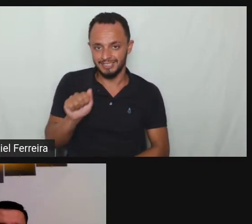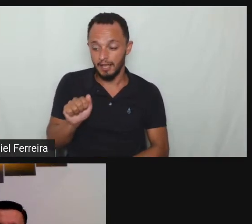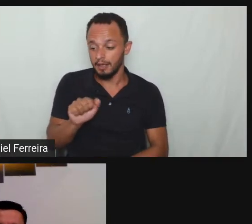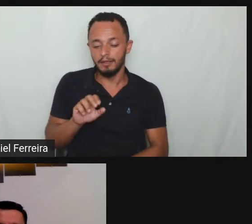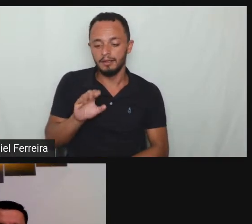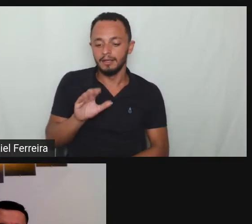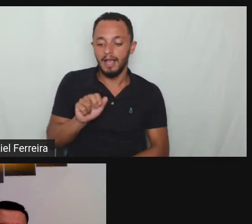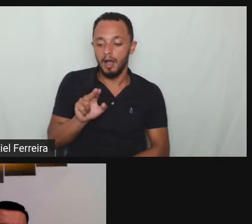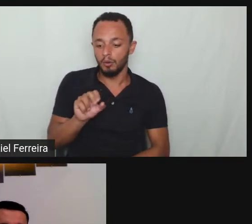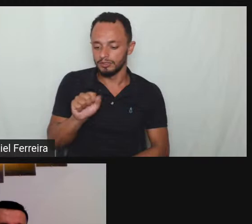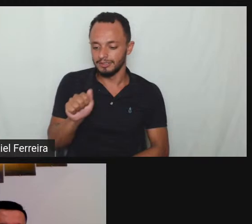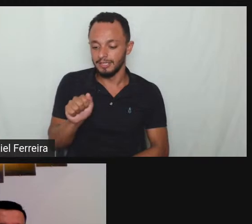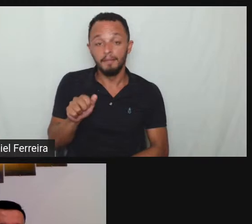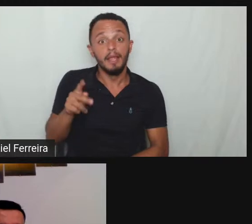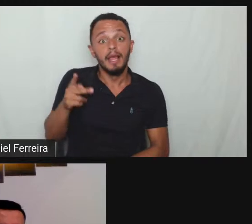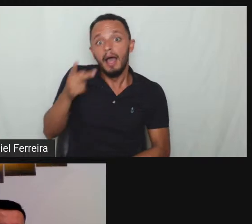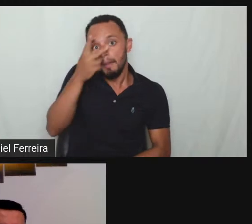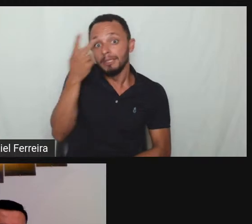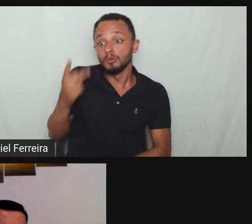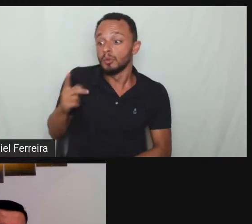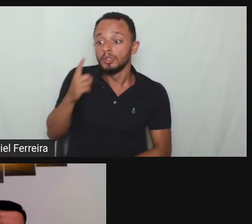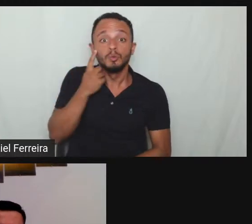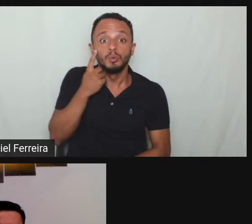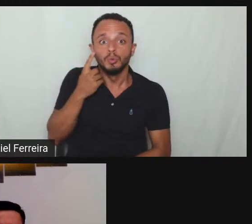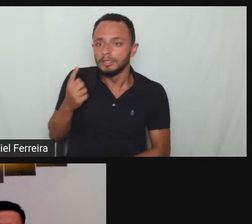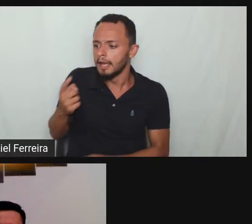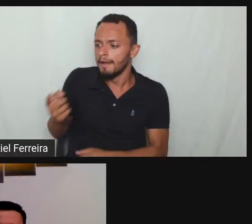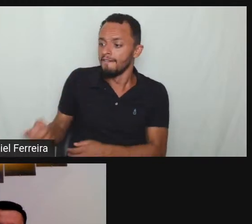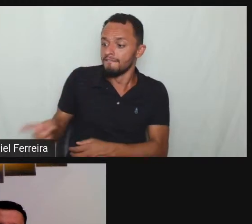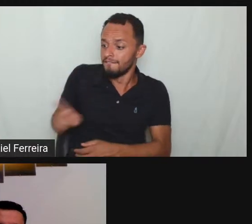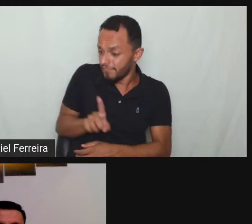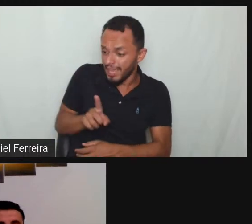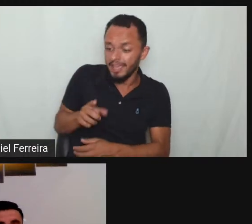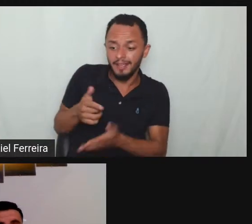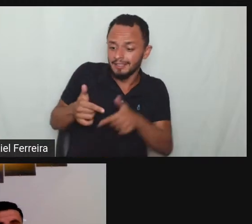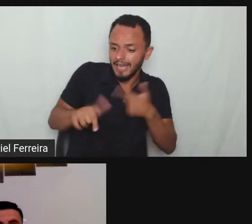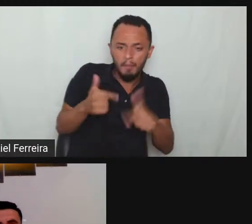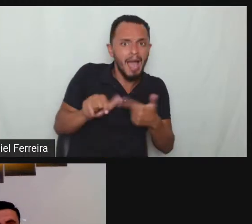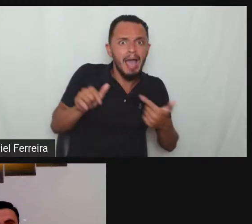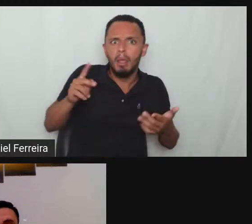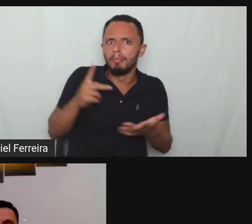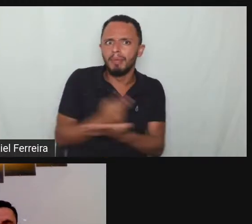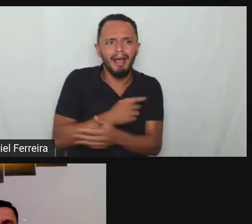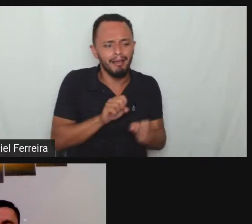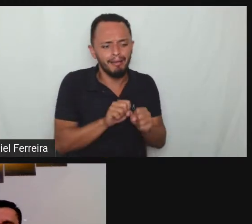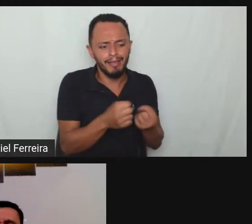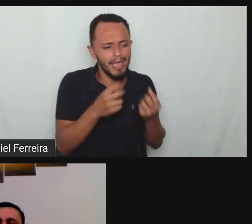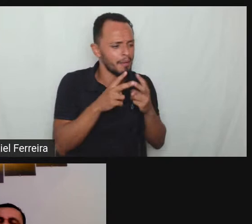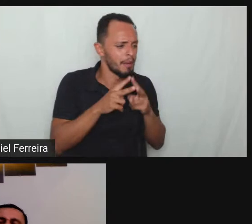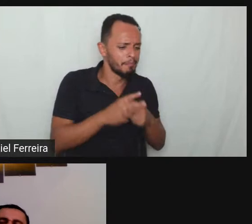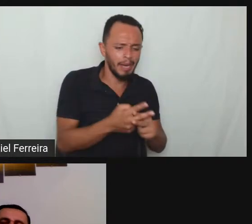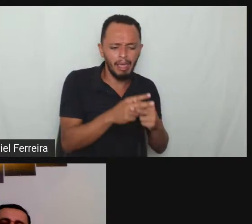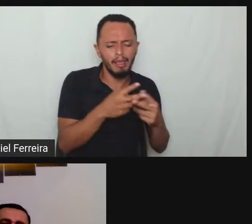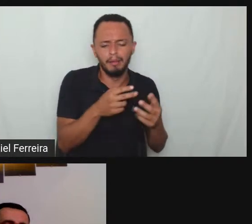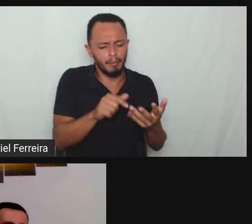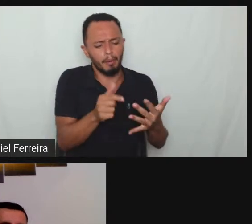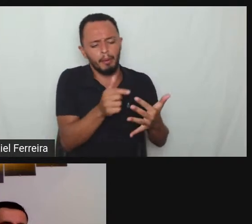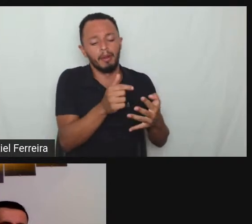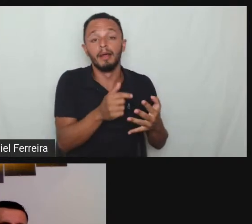daqueles motivos ele pode ser demitido imediatamente não tem exceção a essa essa regra tá agora se for uma decisão